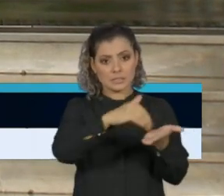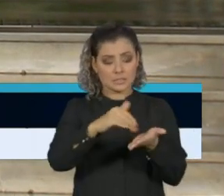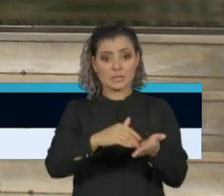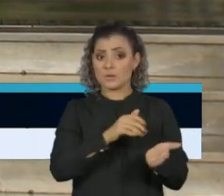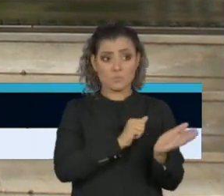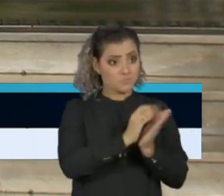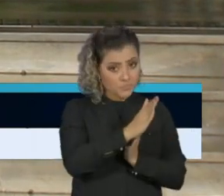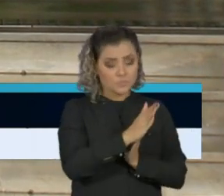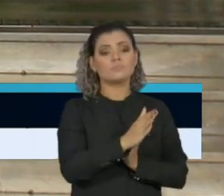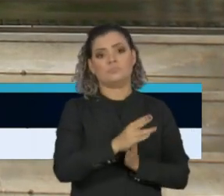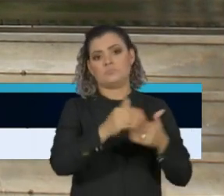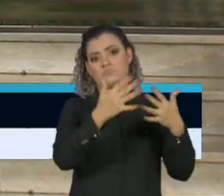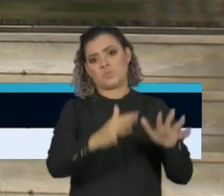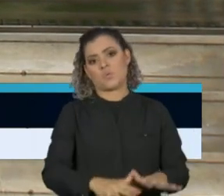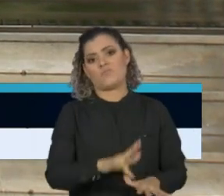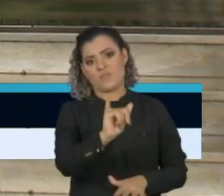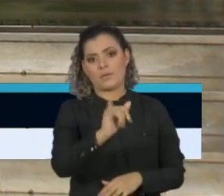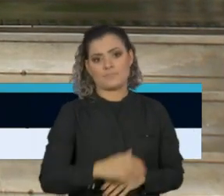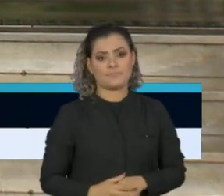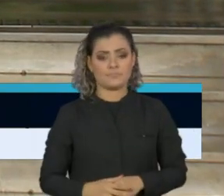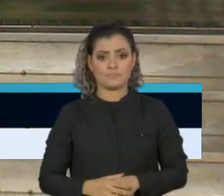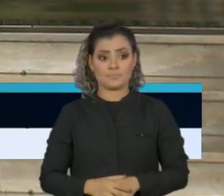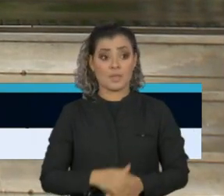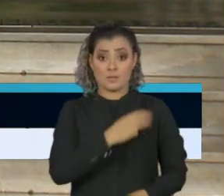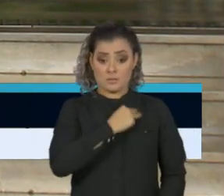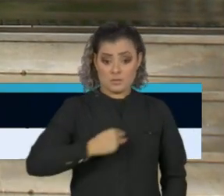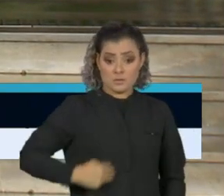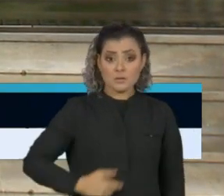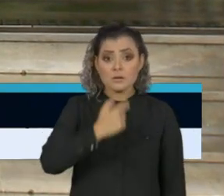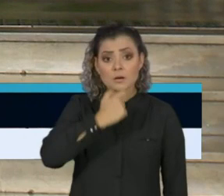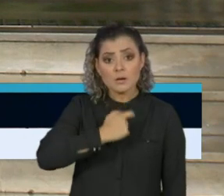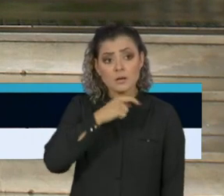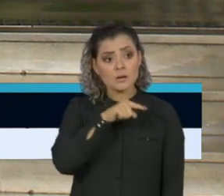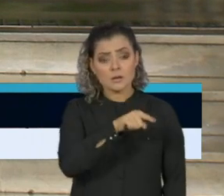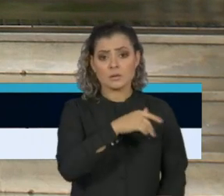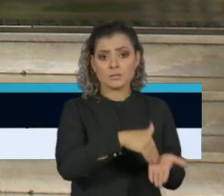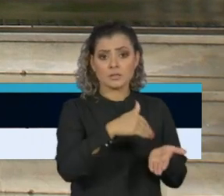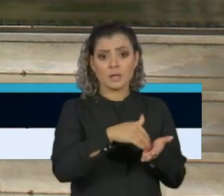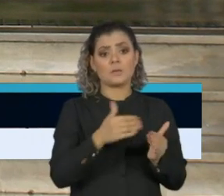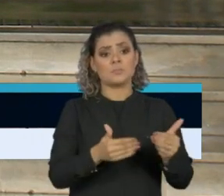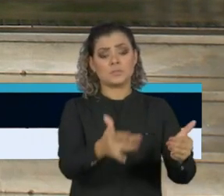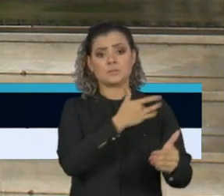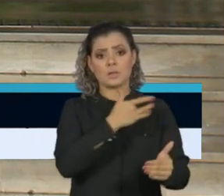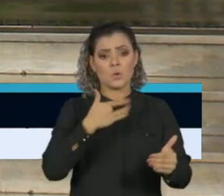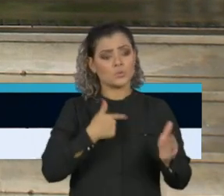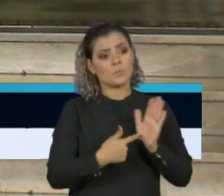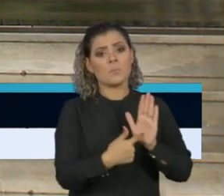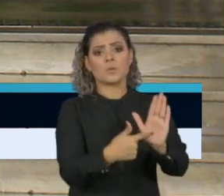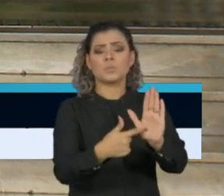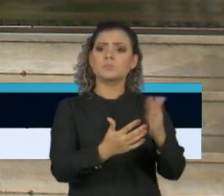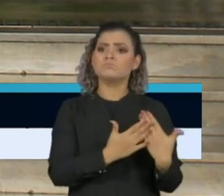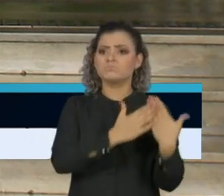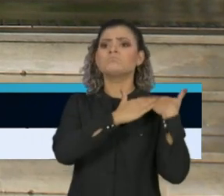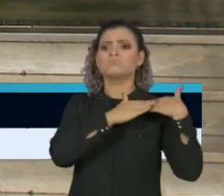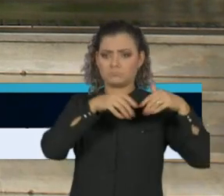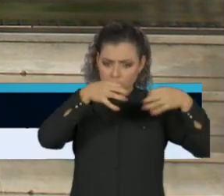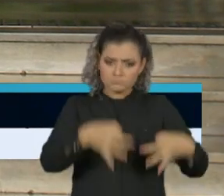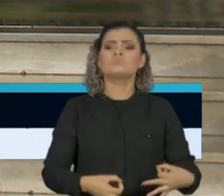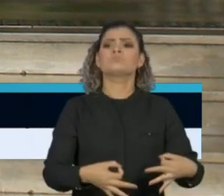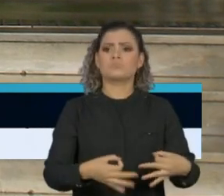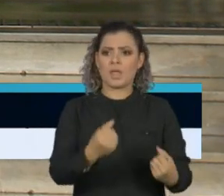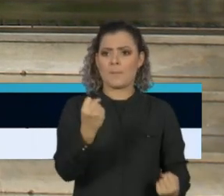executivos. O ministro Mandetta, os seus secretários e o Ministério da Saúde vêm demonstrando responsabilidade,